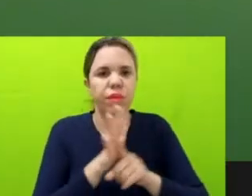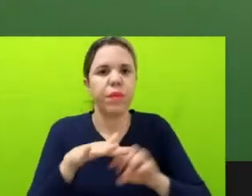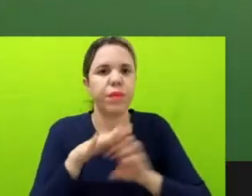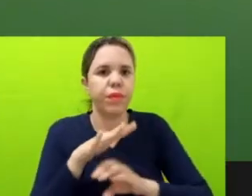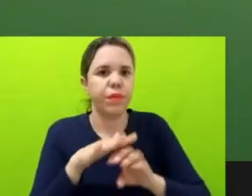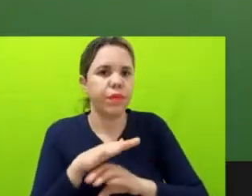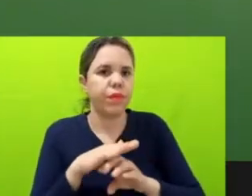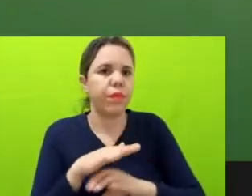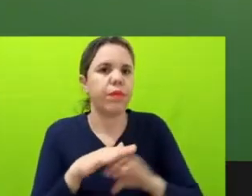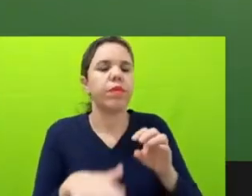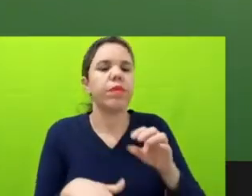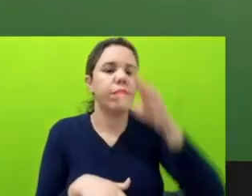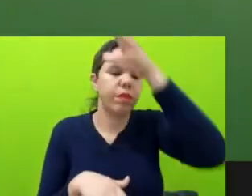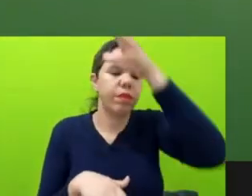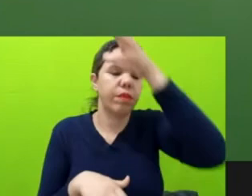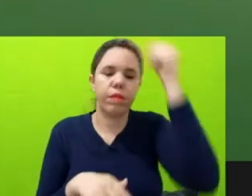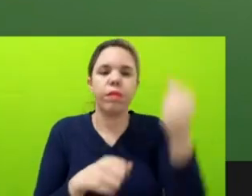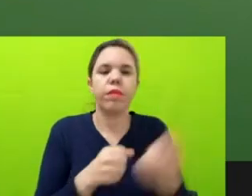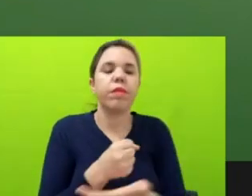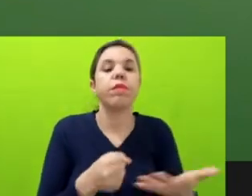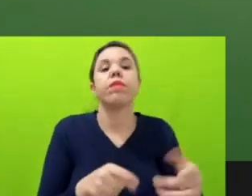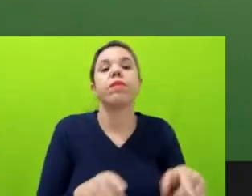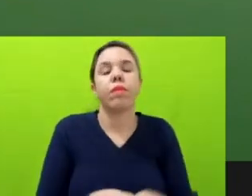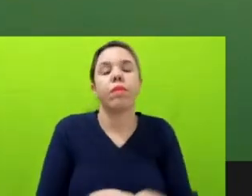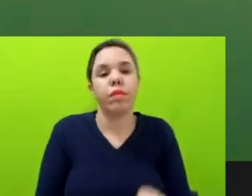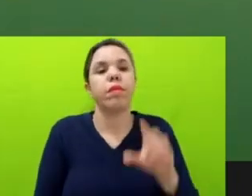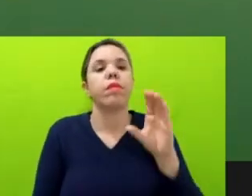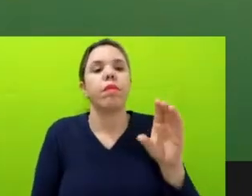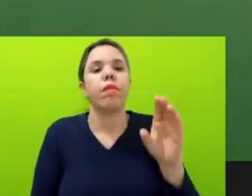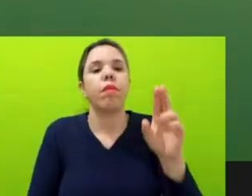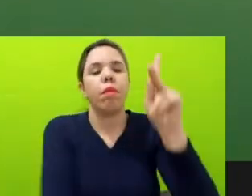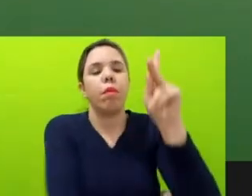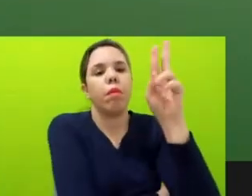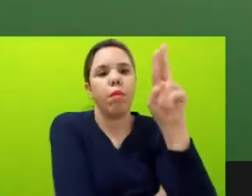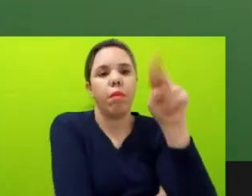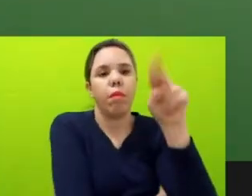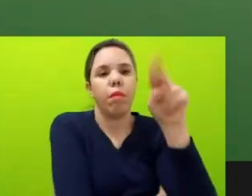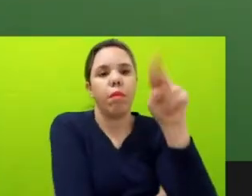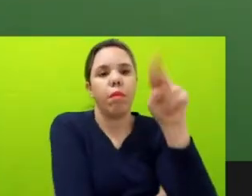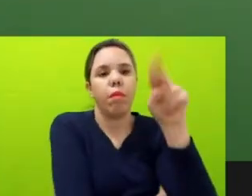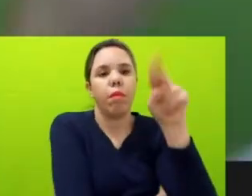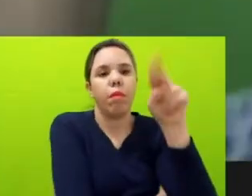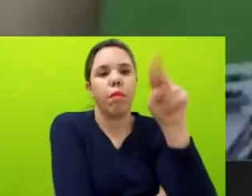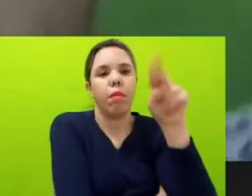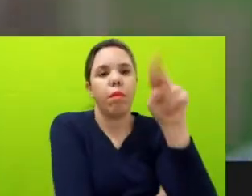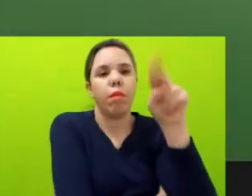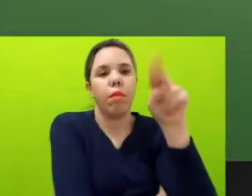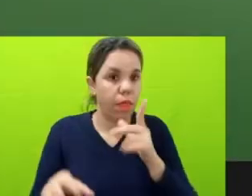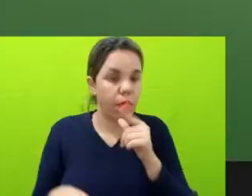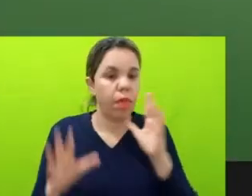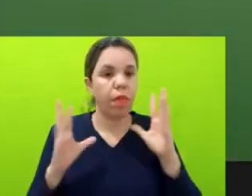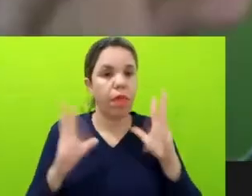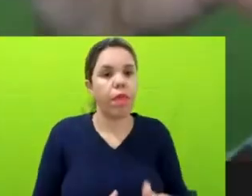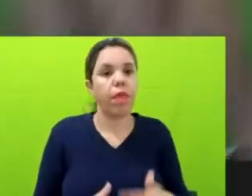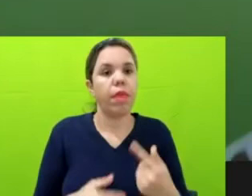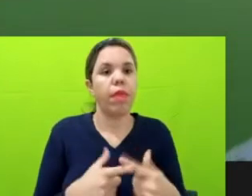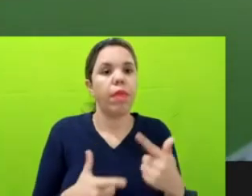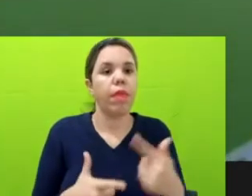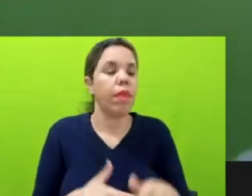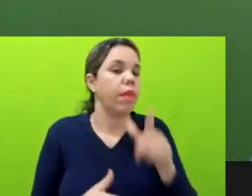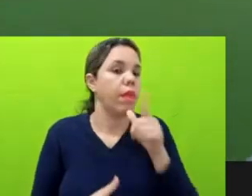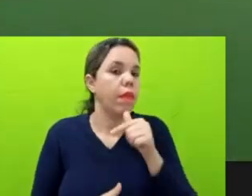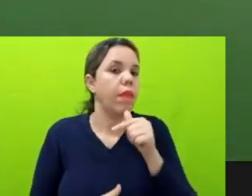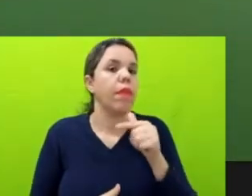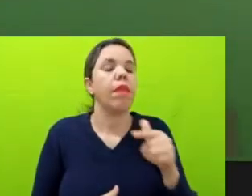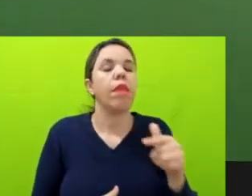que é a CPRM, que analisa inclusive a água potável e verificou realmente que muitas pessoas bebiam água potável, porque elas faziam cacimbas com